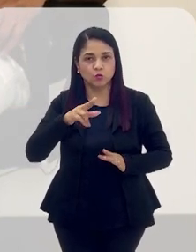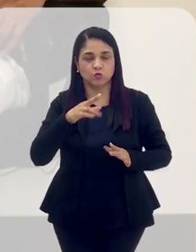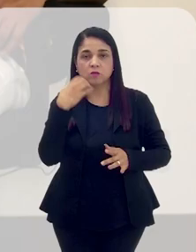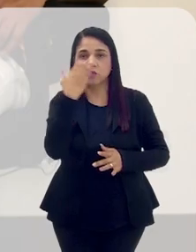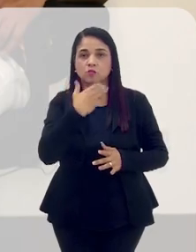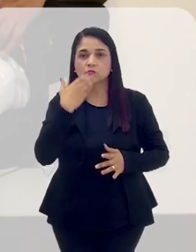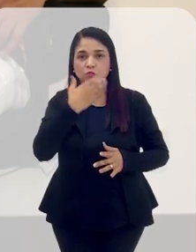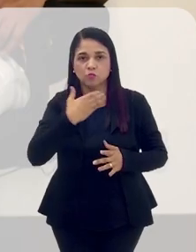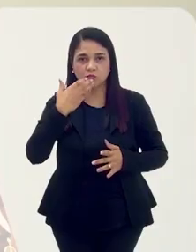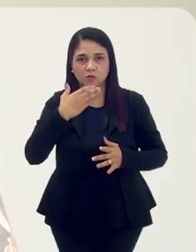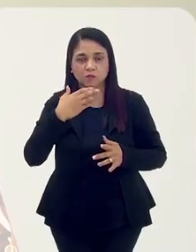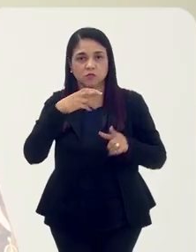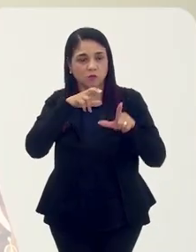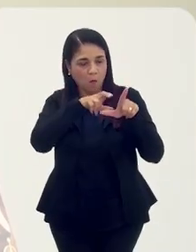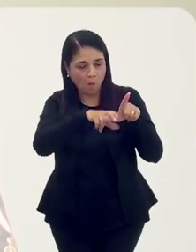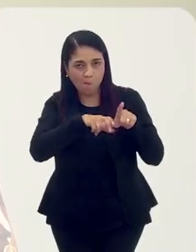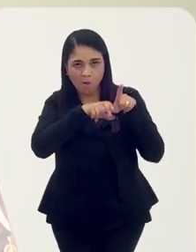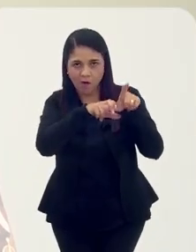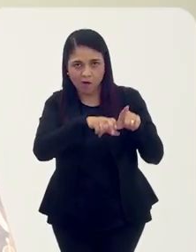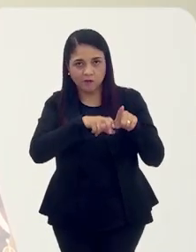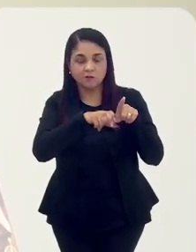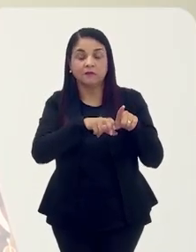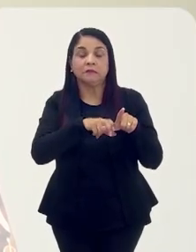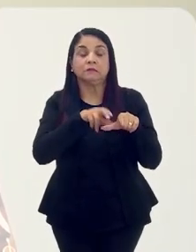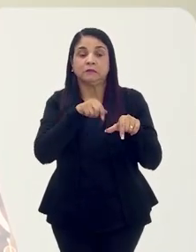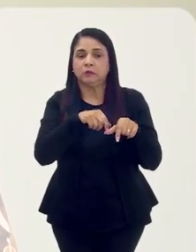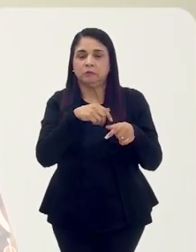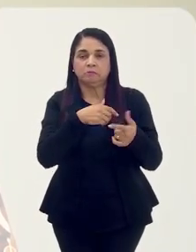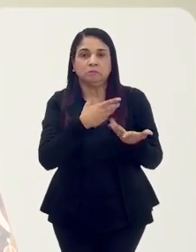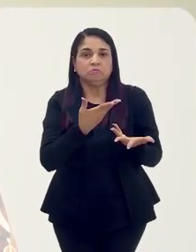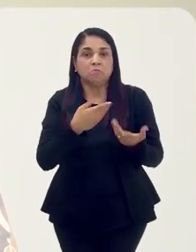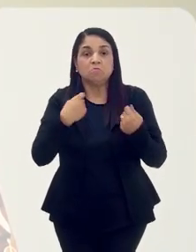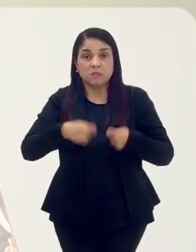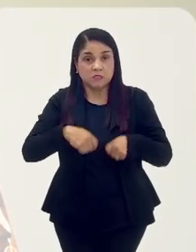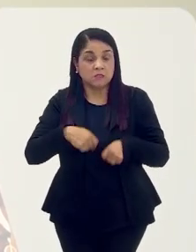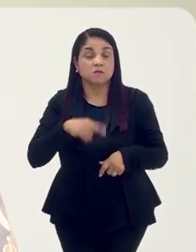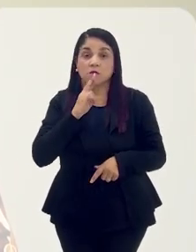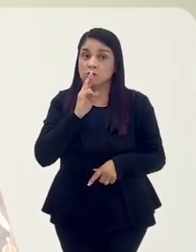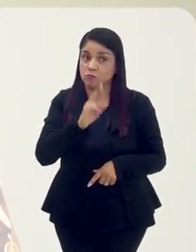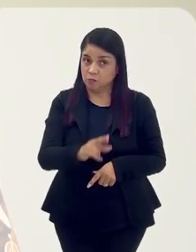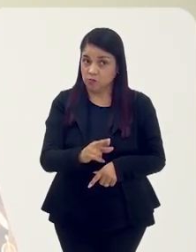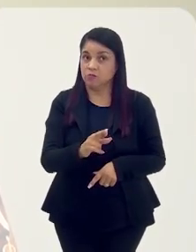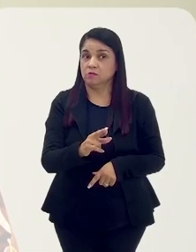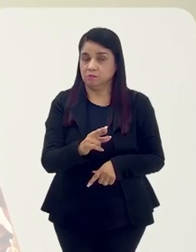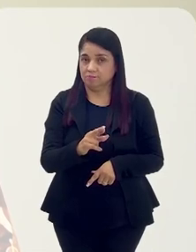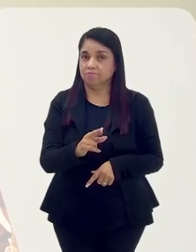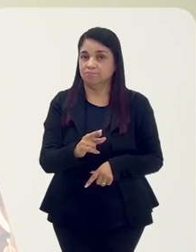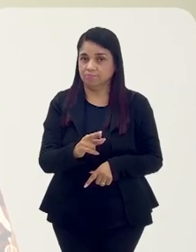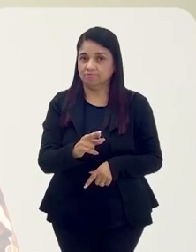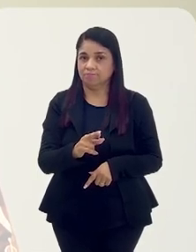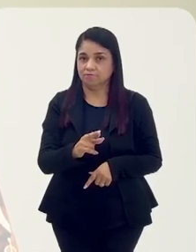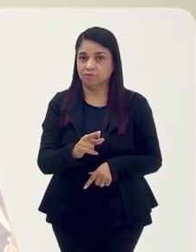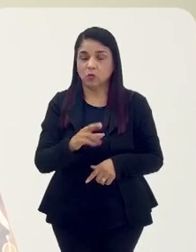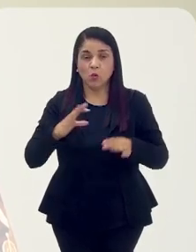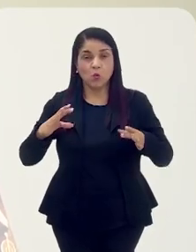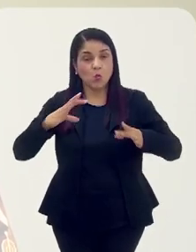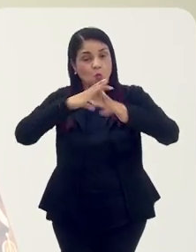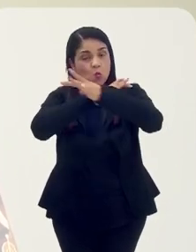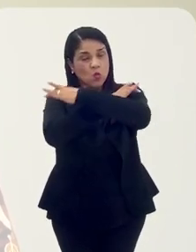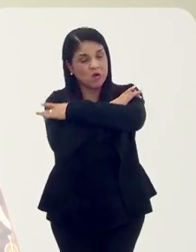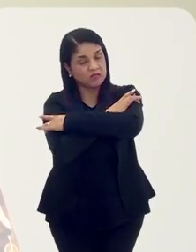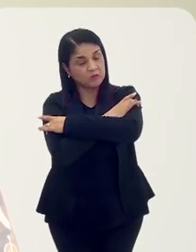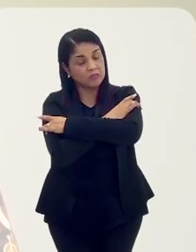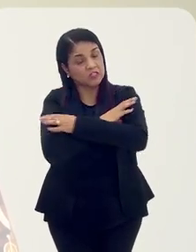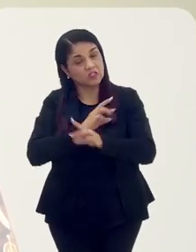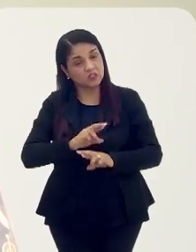pontos de umbanda. Eu acho que a umbanda precisa dar uma resposta. Quanto mais a isso... O candomblé